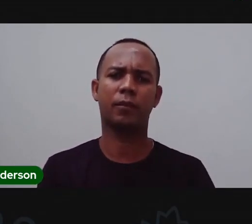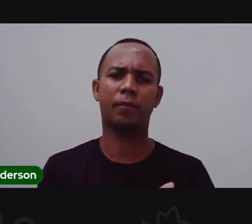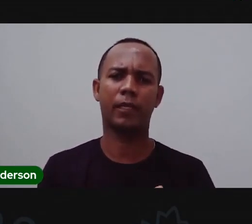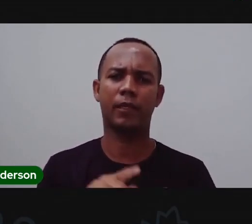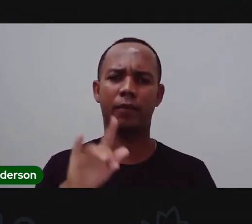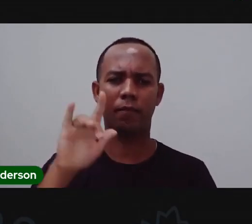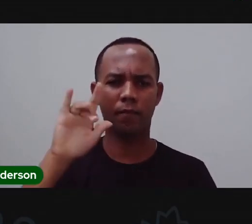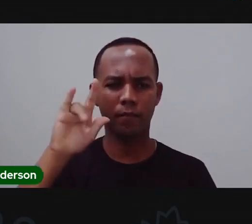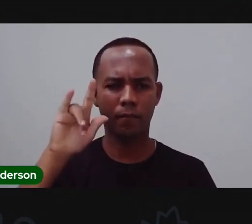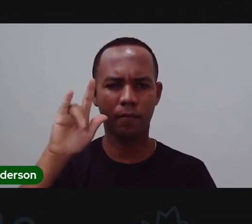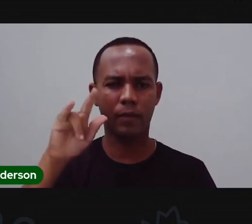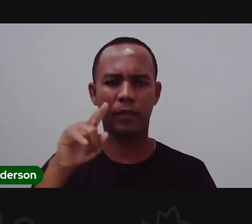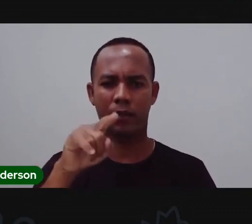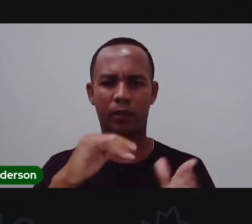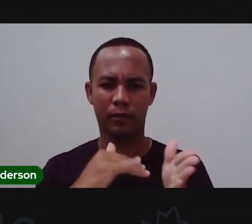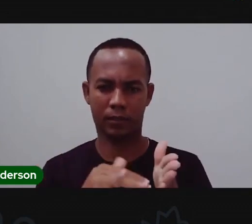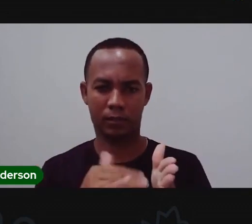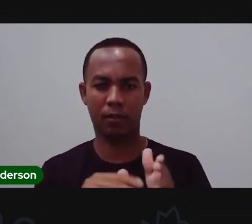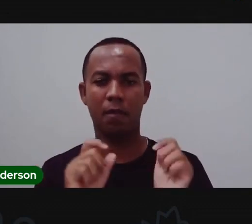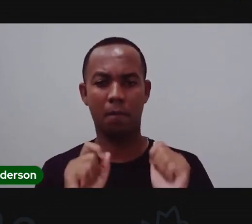Seduc. Manda uma mensagem para a gente.